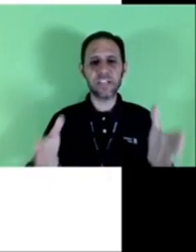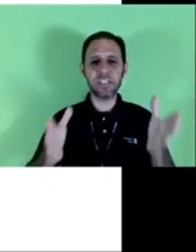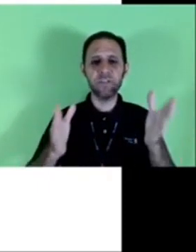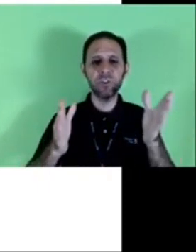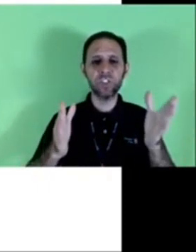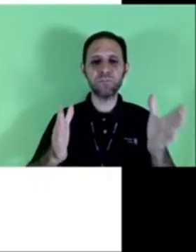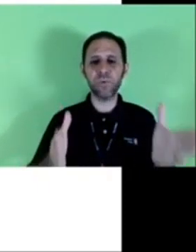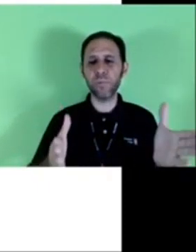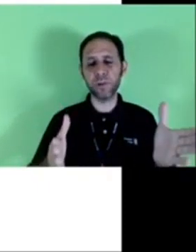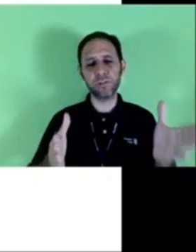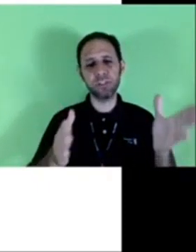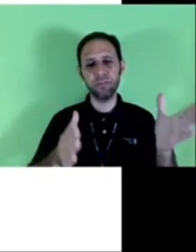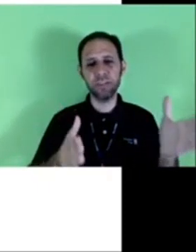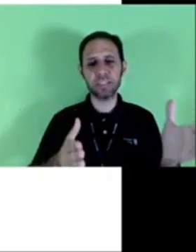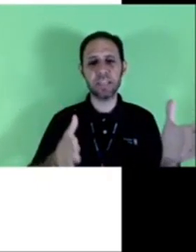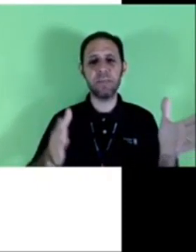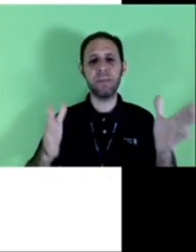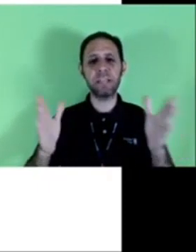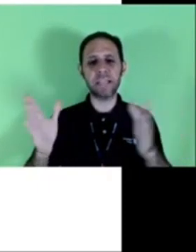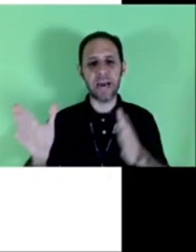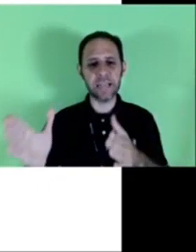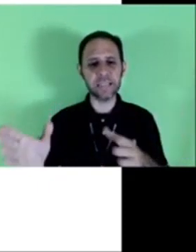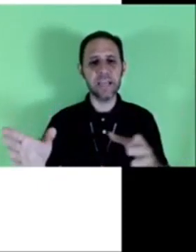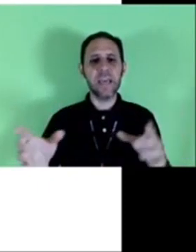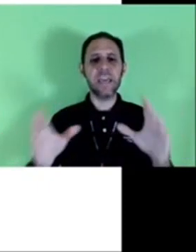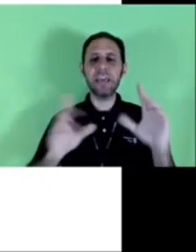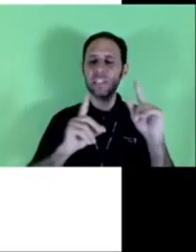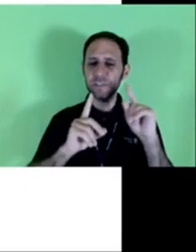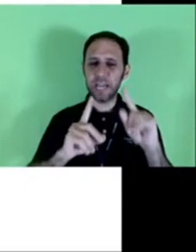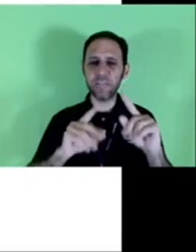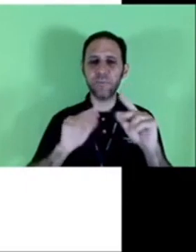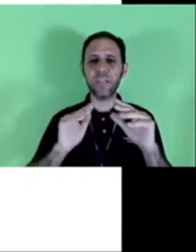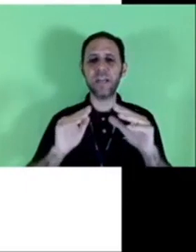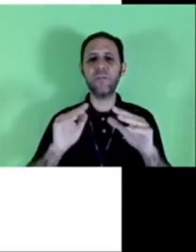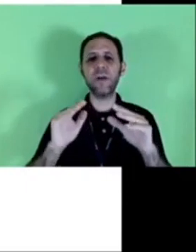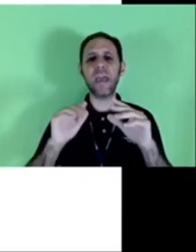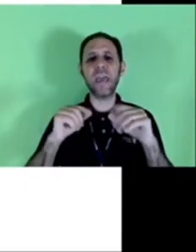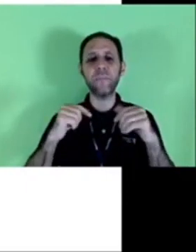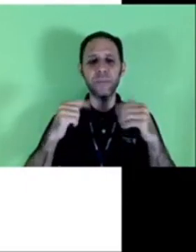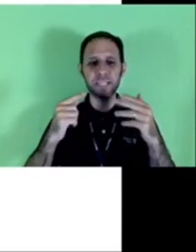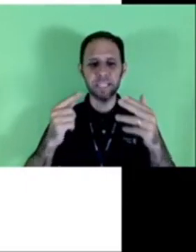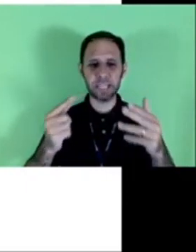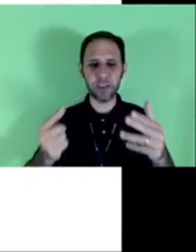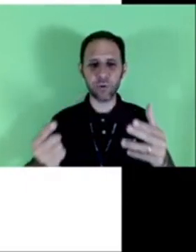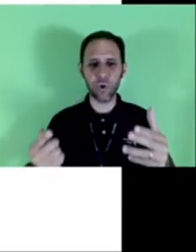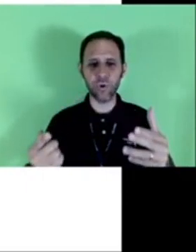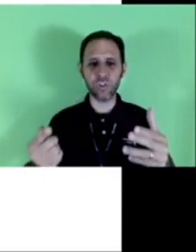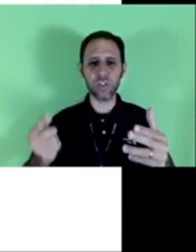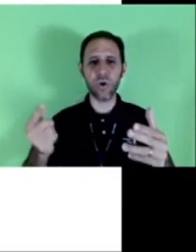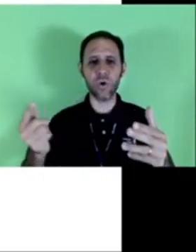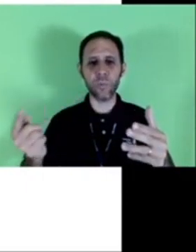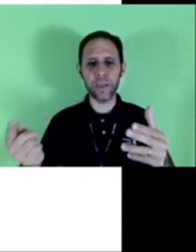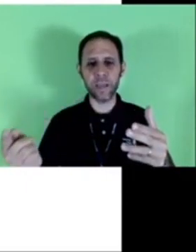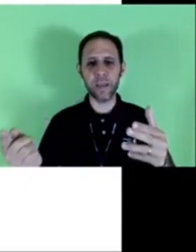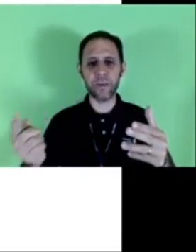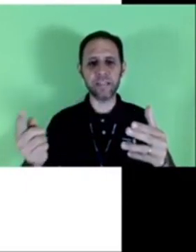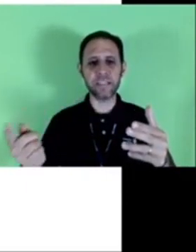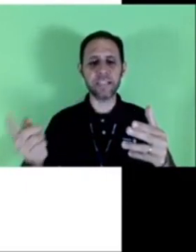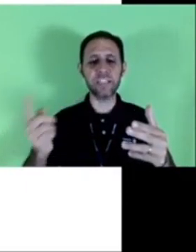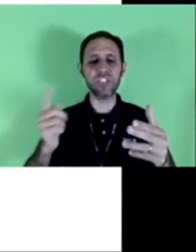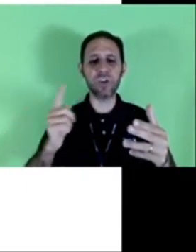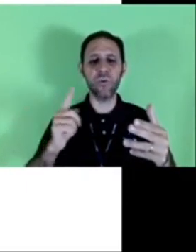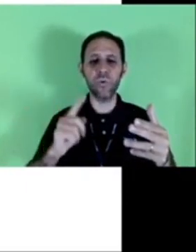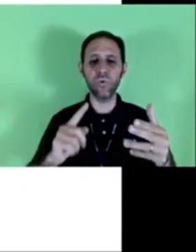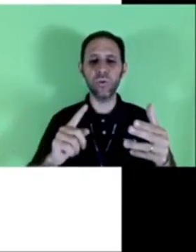interessante é que servidores públicos, civis e militares, em atividade, poderão representar o cônjuge ou companheiro e